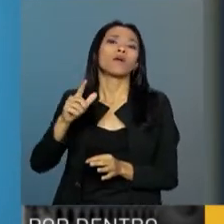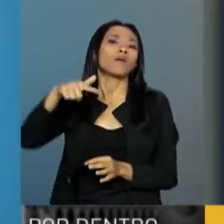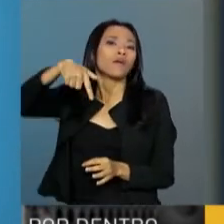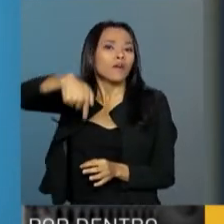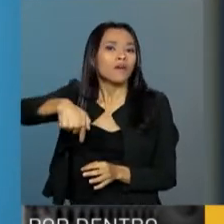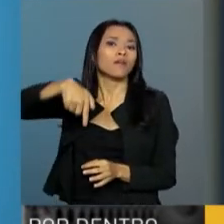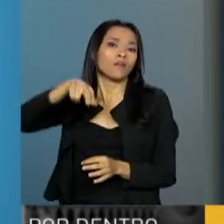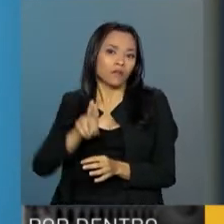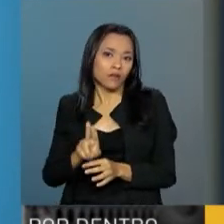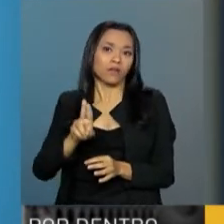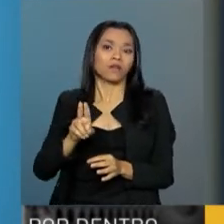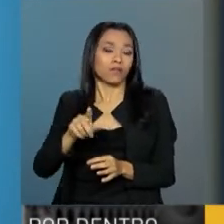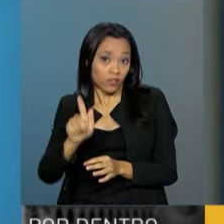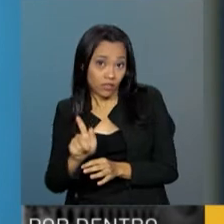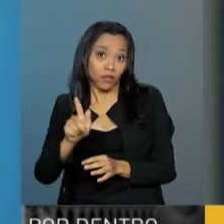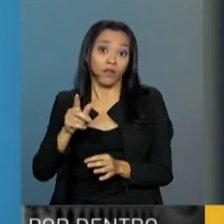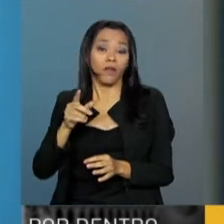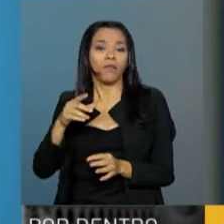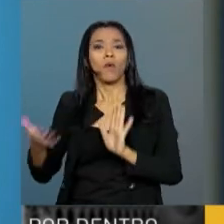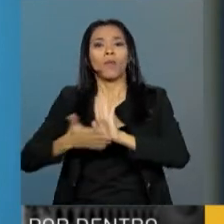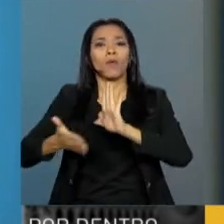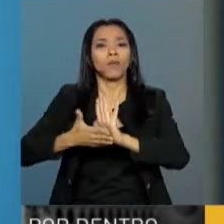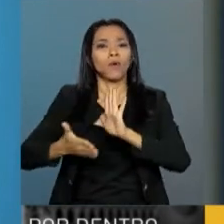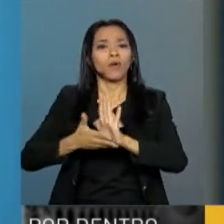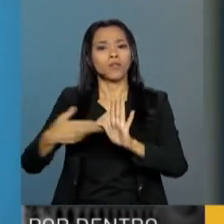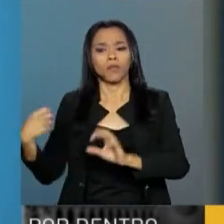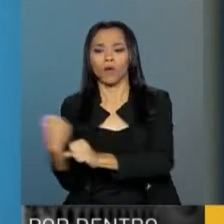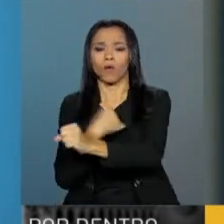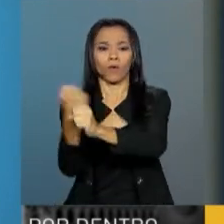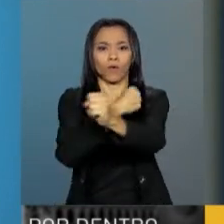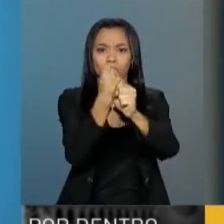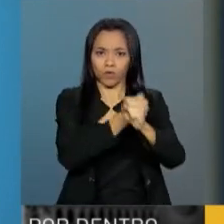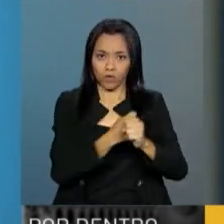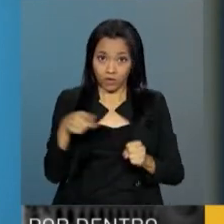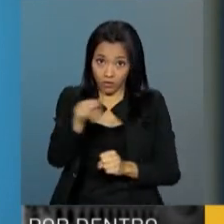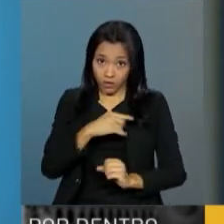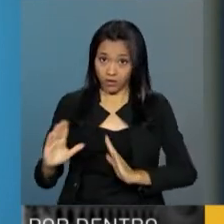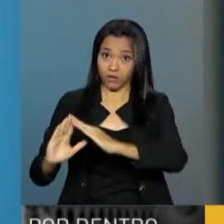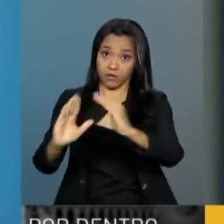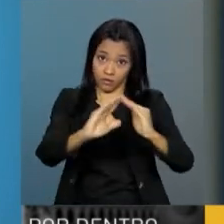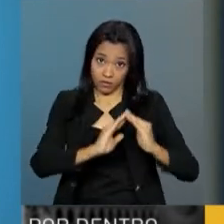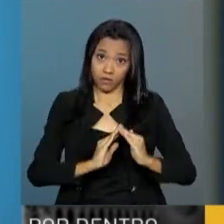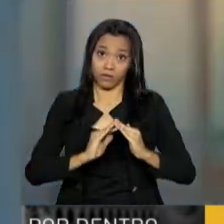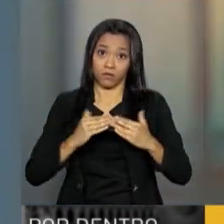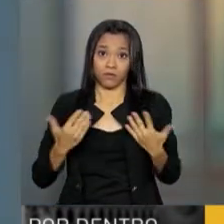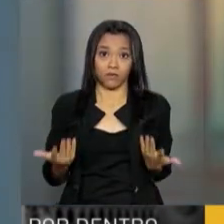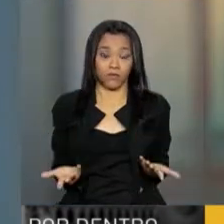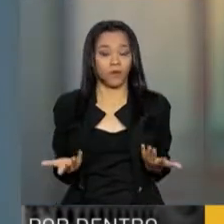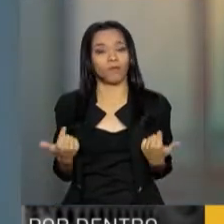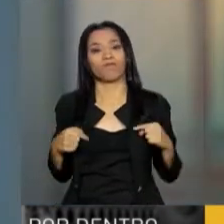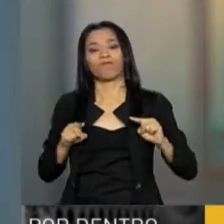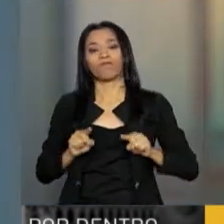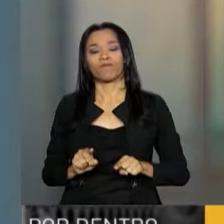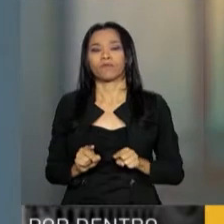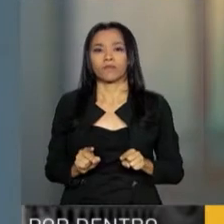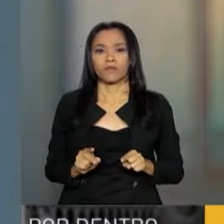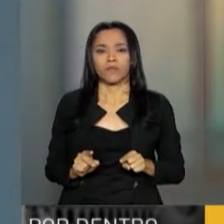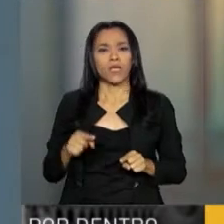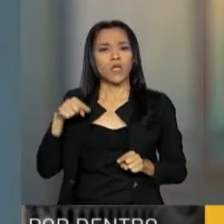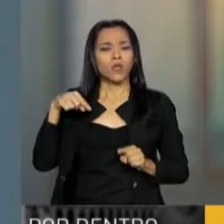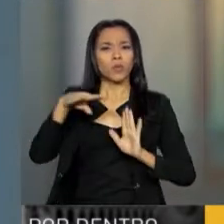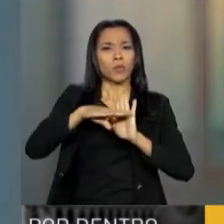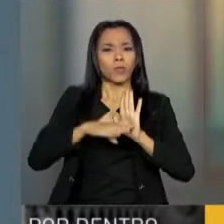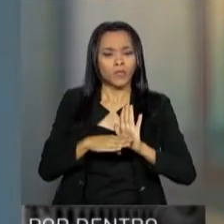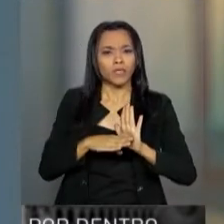proposta para a construção dessas unidades habitacionais. No programa de